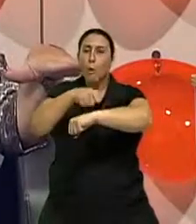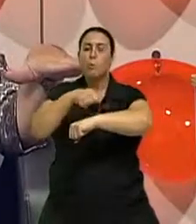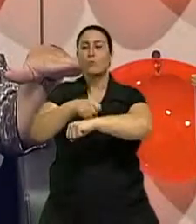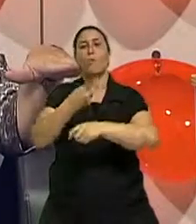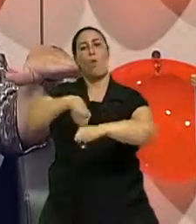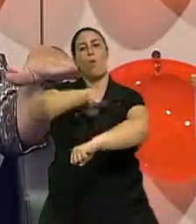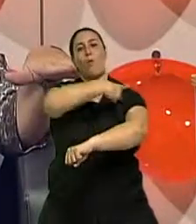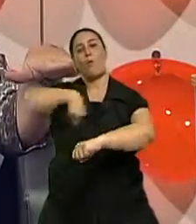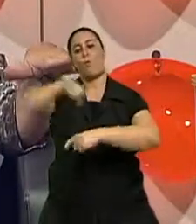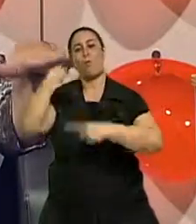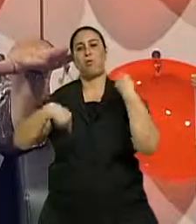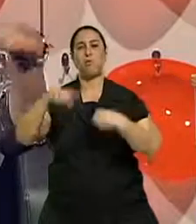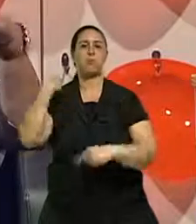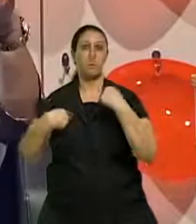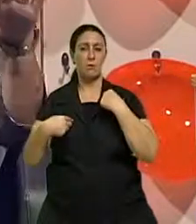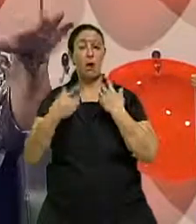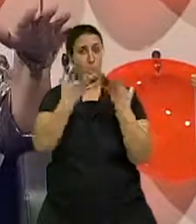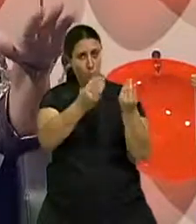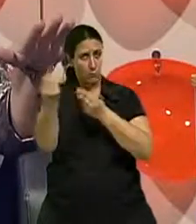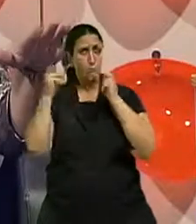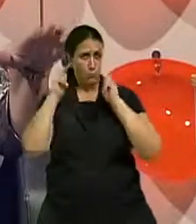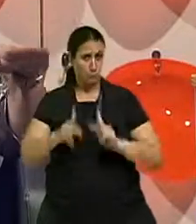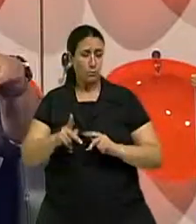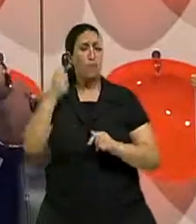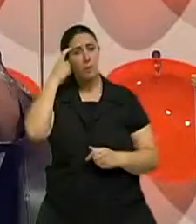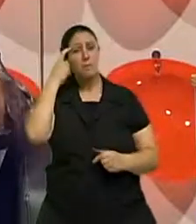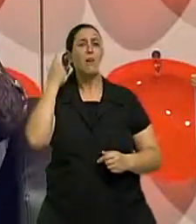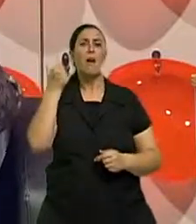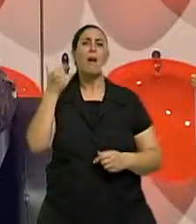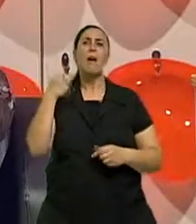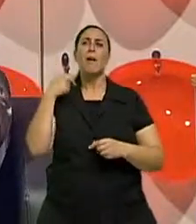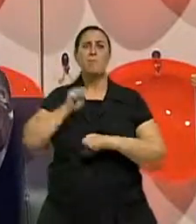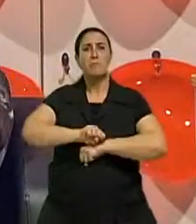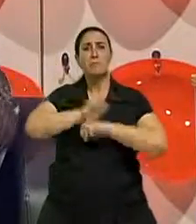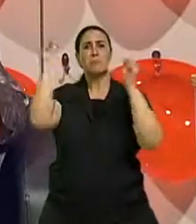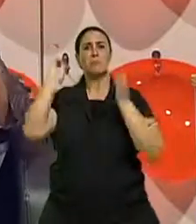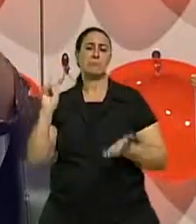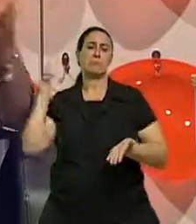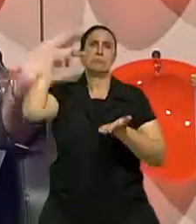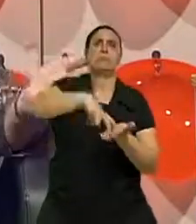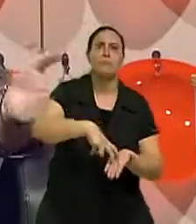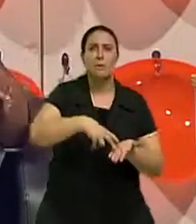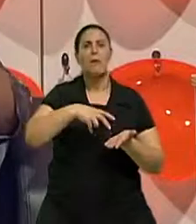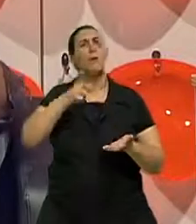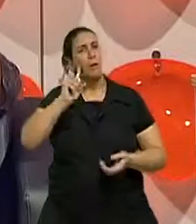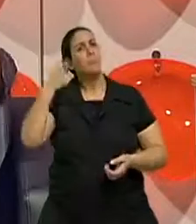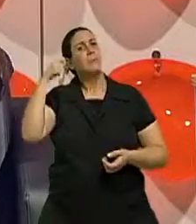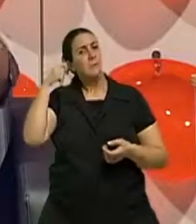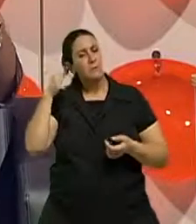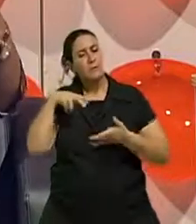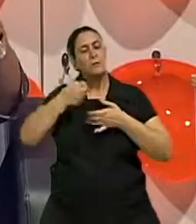cama, digamos, ela não pode sair andando, pulando, fazendo coisa. Ela tem que começar gradativamente. Por isso que se faz